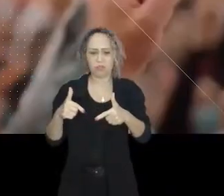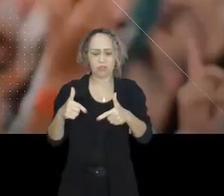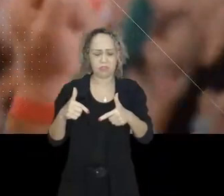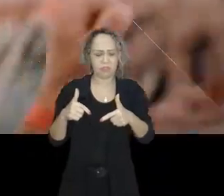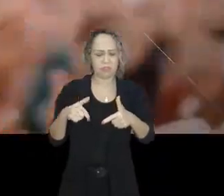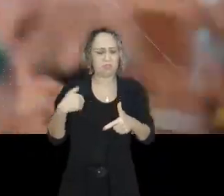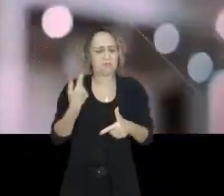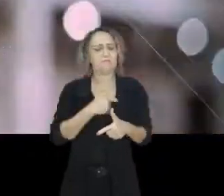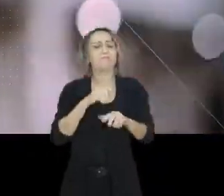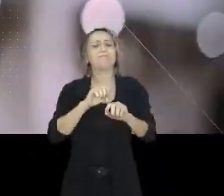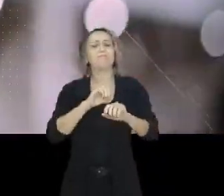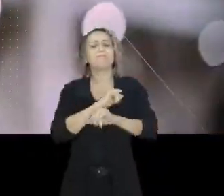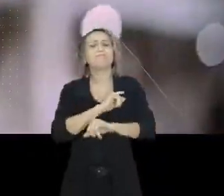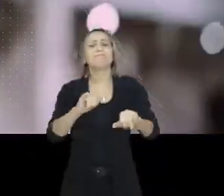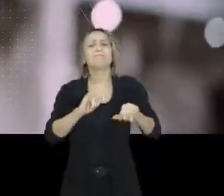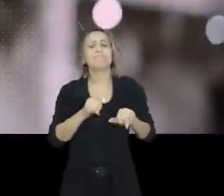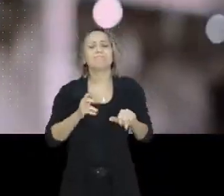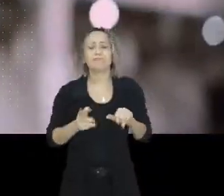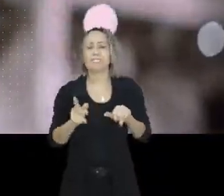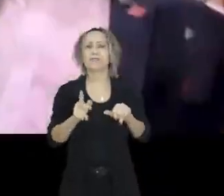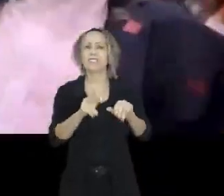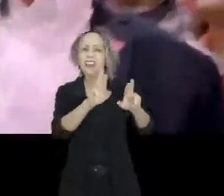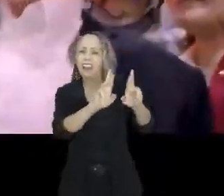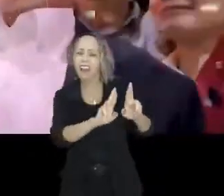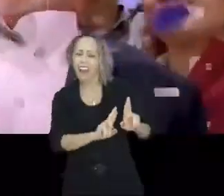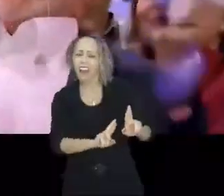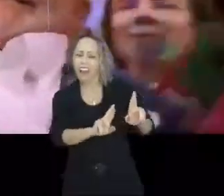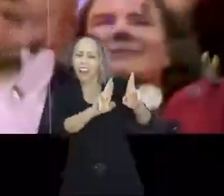de transmitir a esperança.